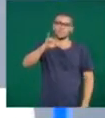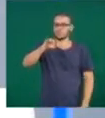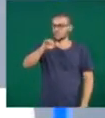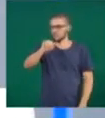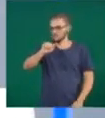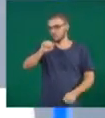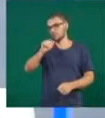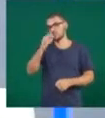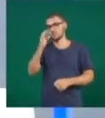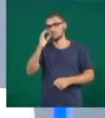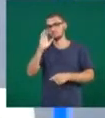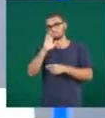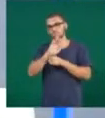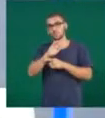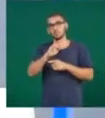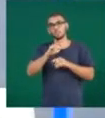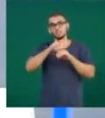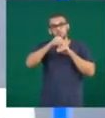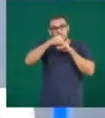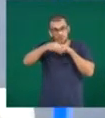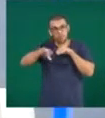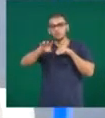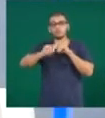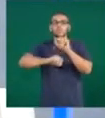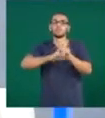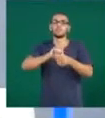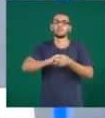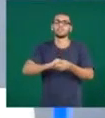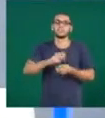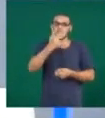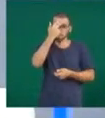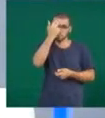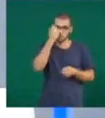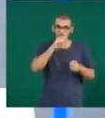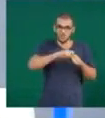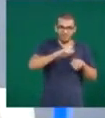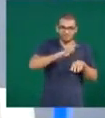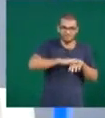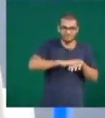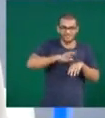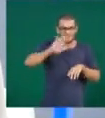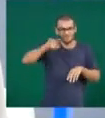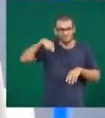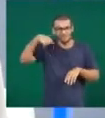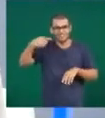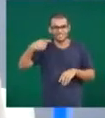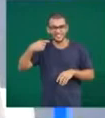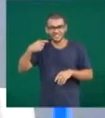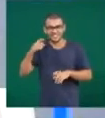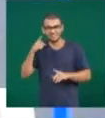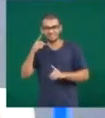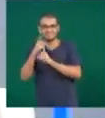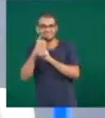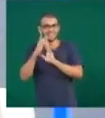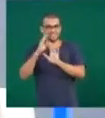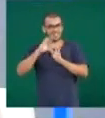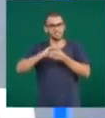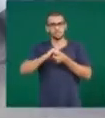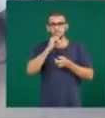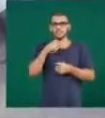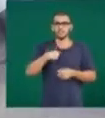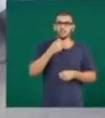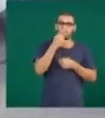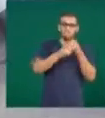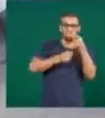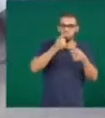está aí ajudando também, de que toda ação tem uma reação. Então, quanto mais eu reclamo, mais motivos eu vou ter para reclamar.